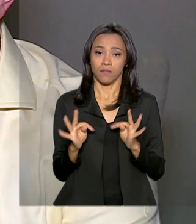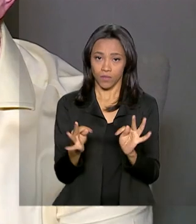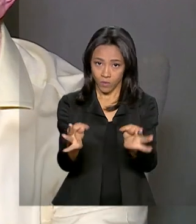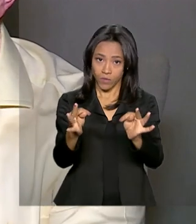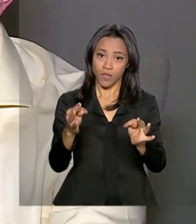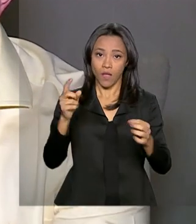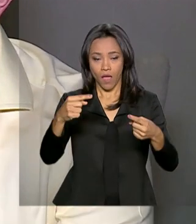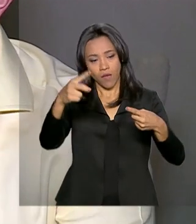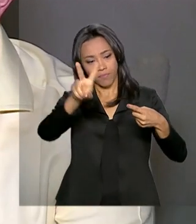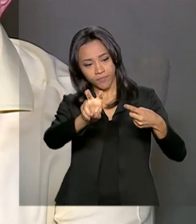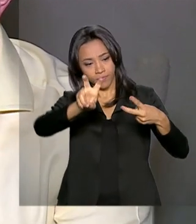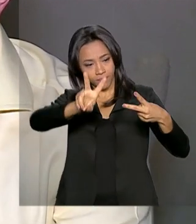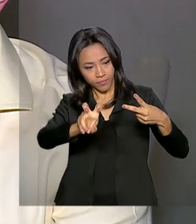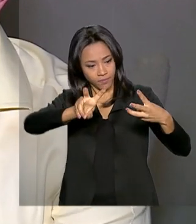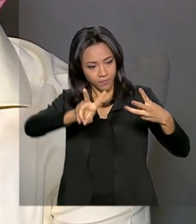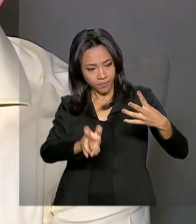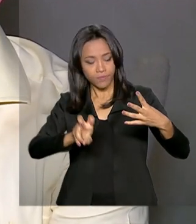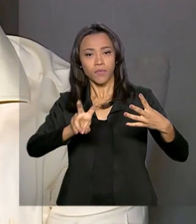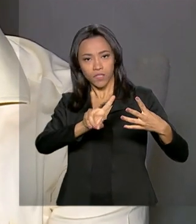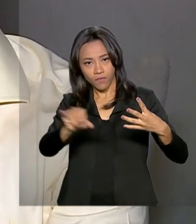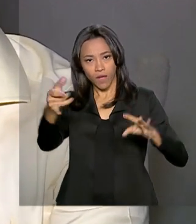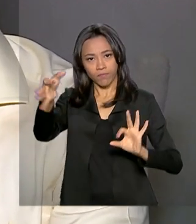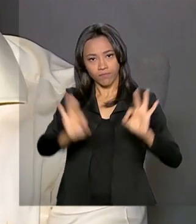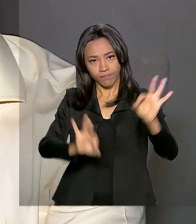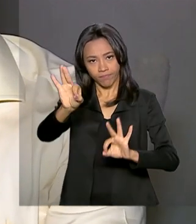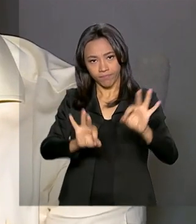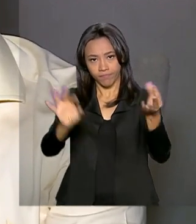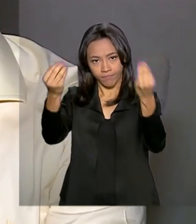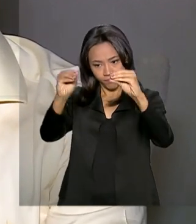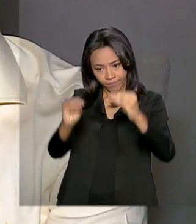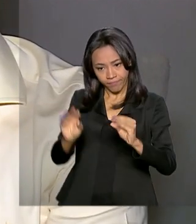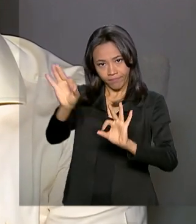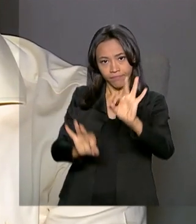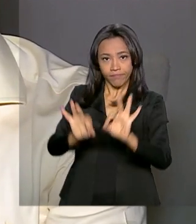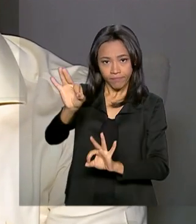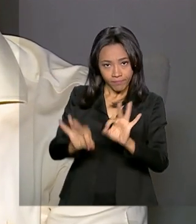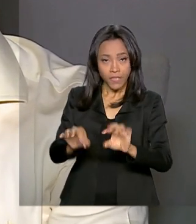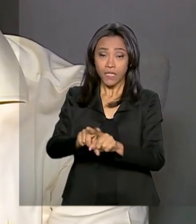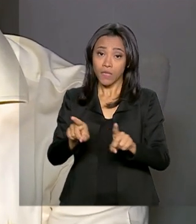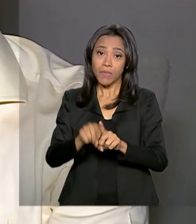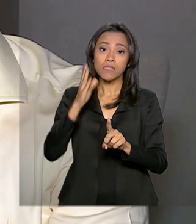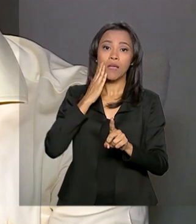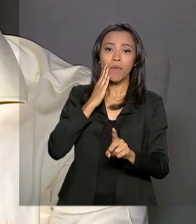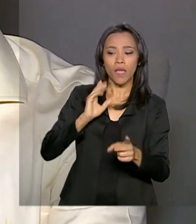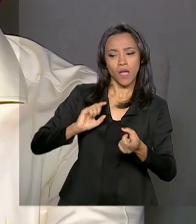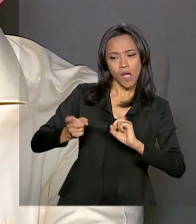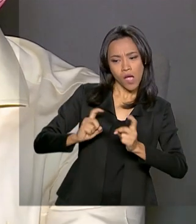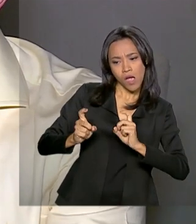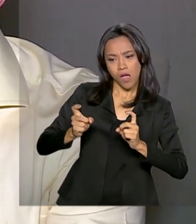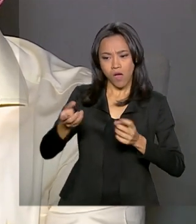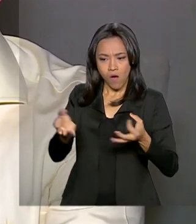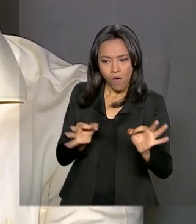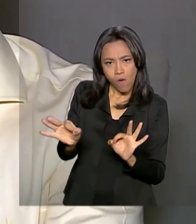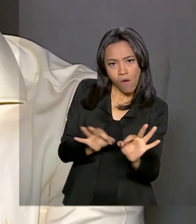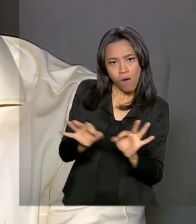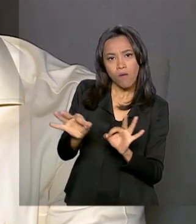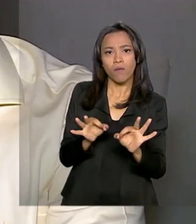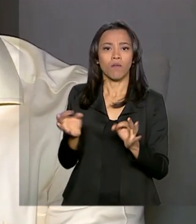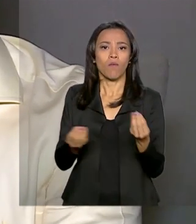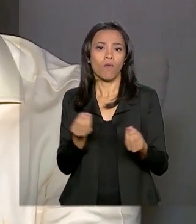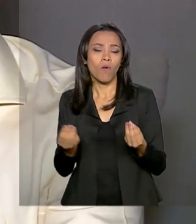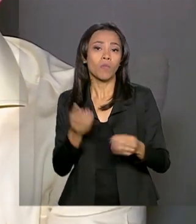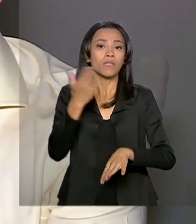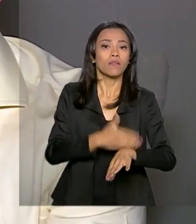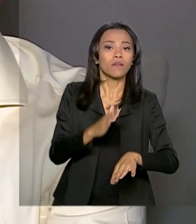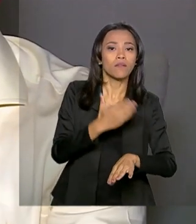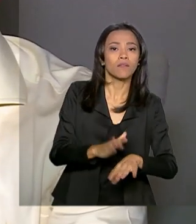Essas são as grandes linhas, os eixos. Além disso, a capacidade governativa, ou seja, capacitar as cidades,